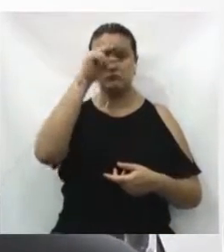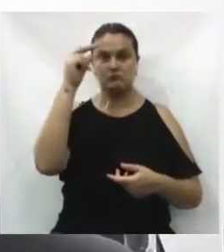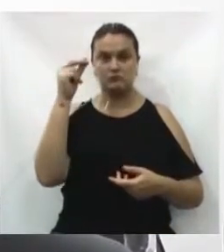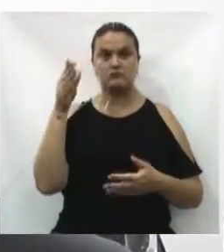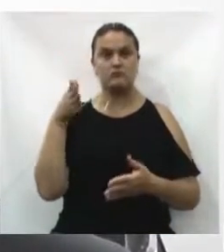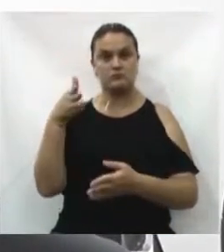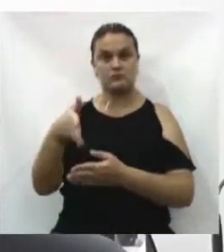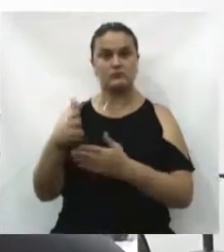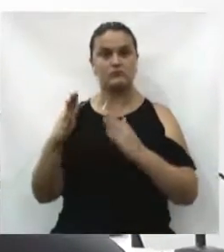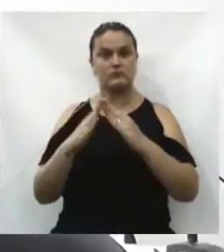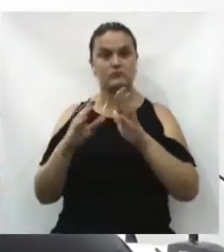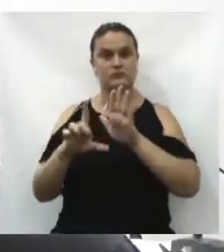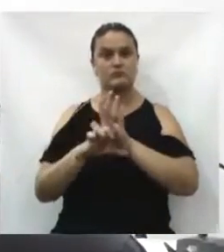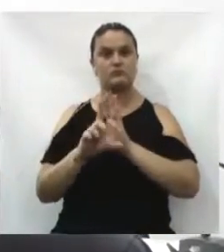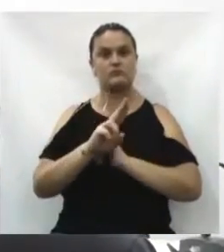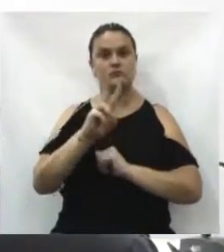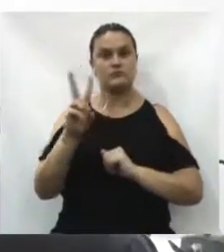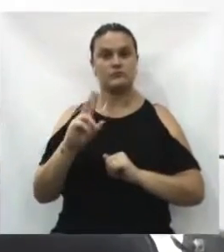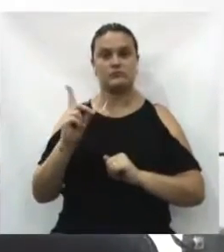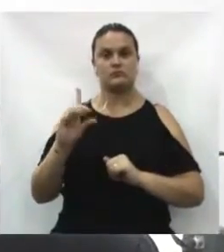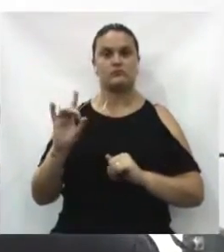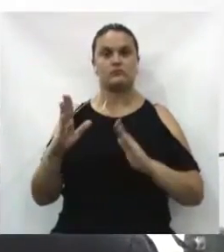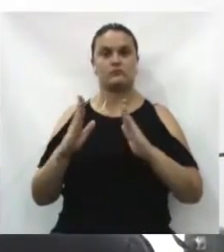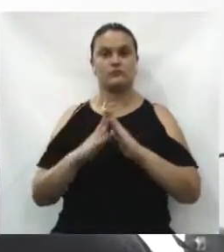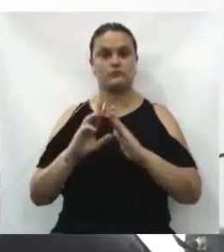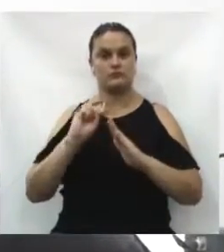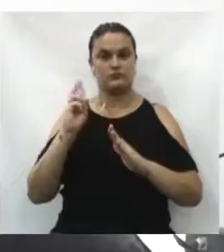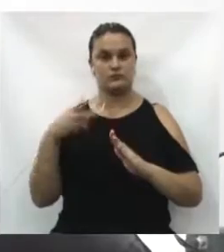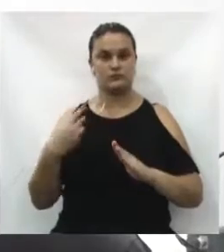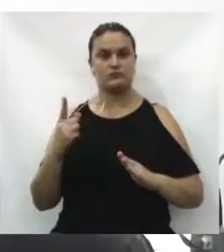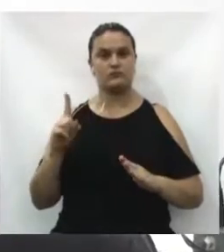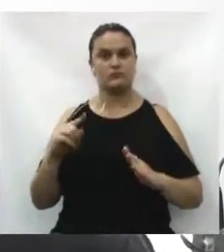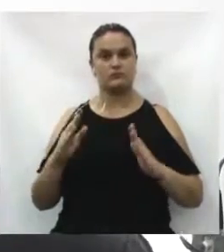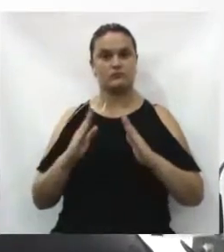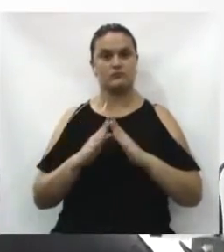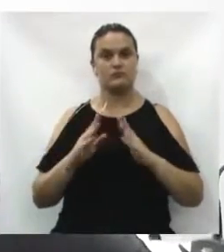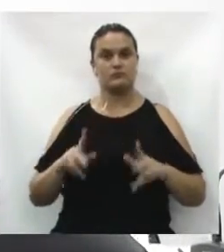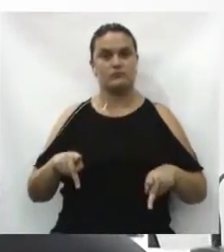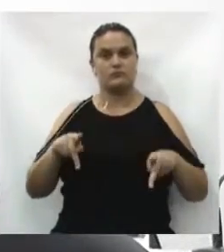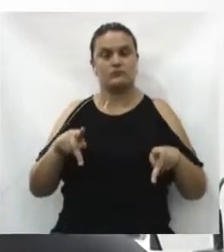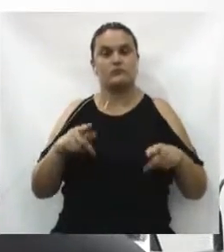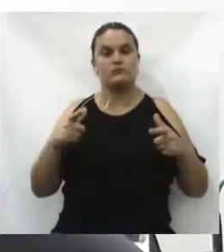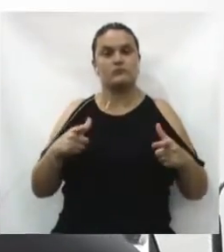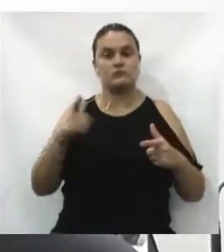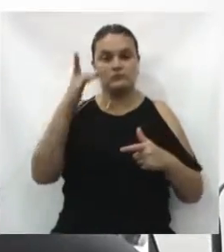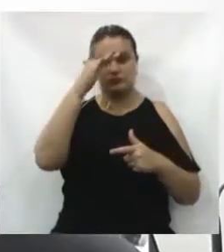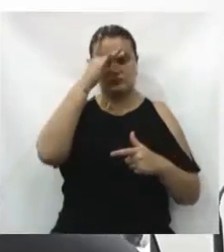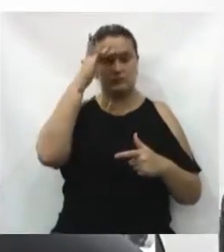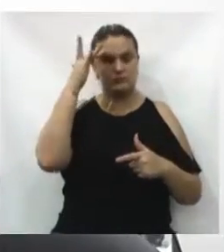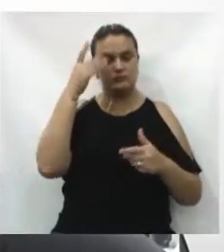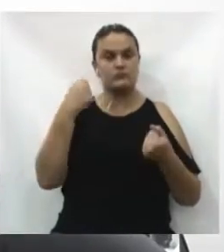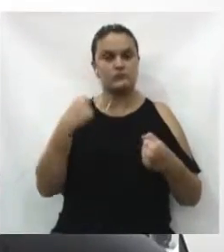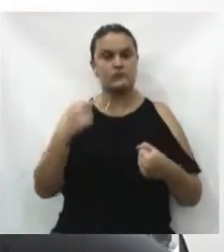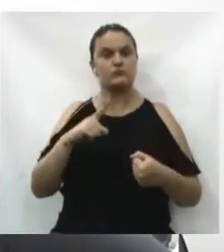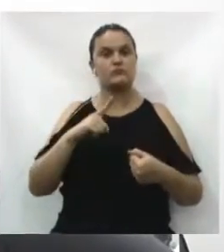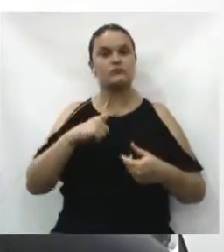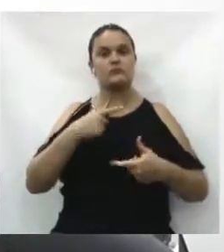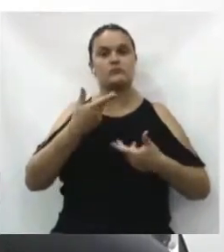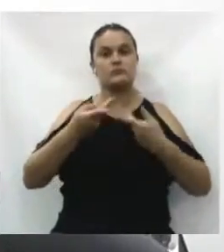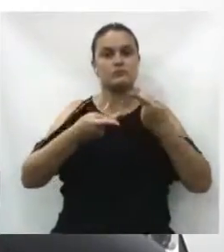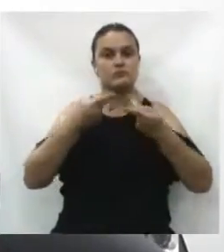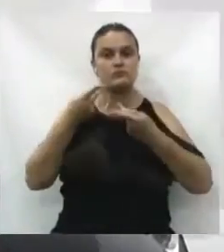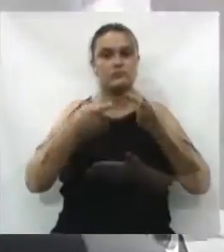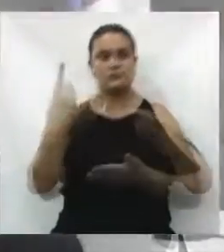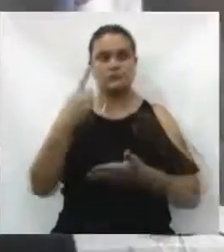Casa de Leis de Nova Vitória, que não é casa só dos vereadores, é casa do povo, onde as pessoas têm que ter a